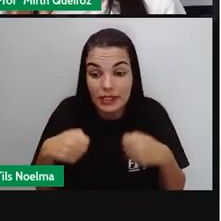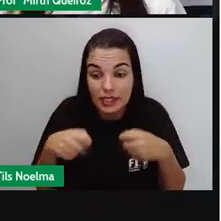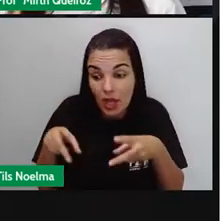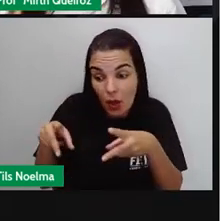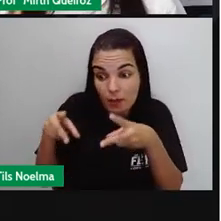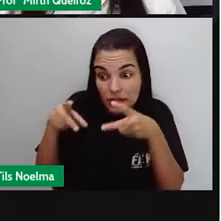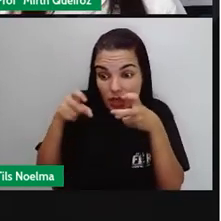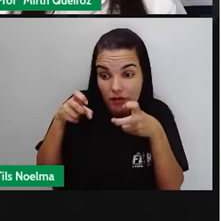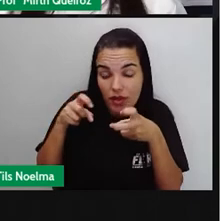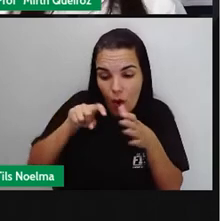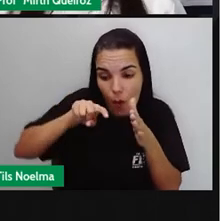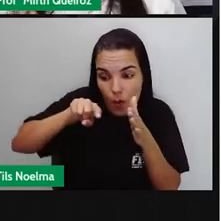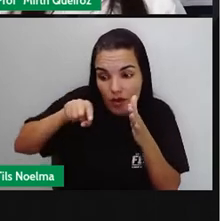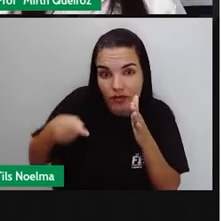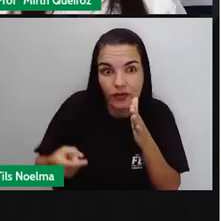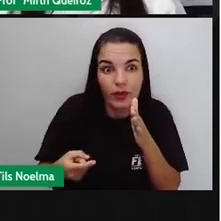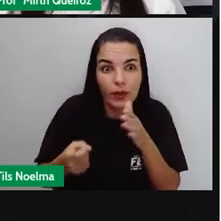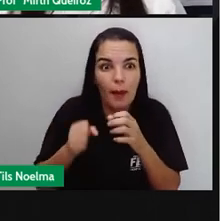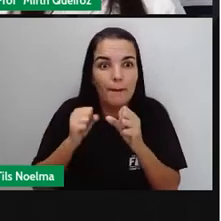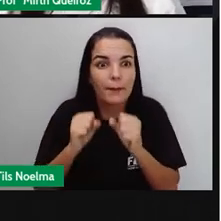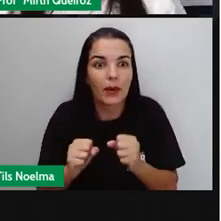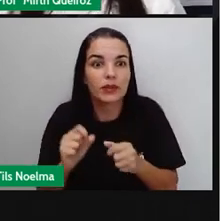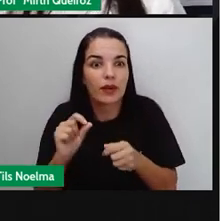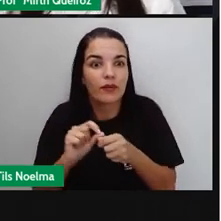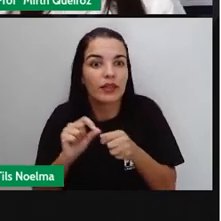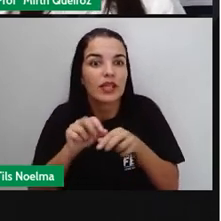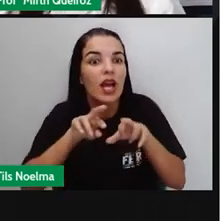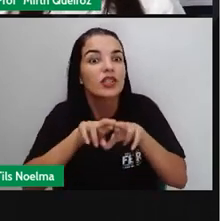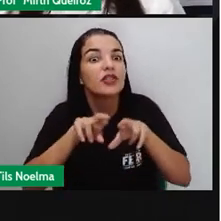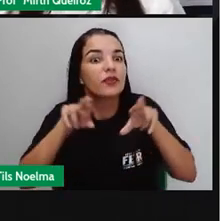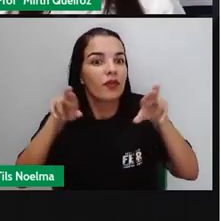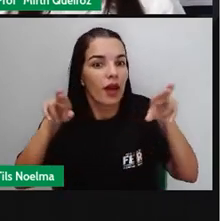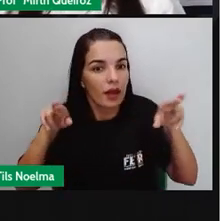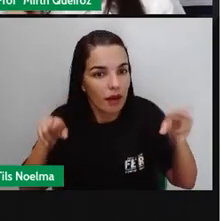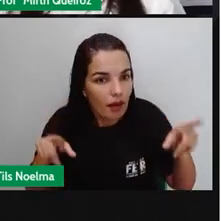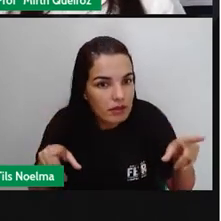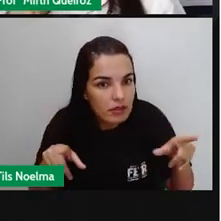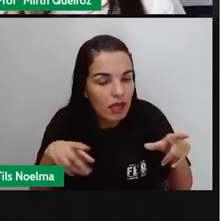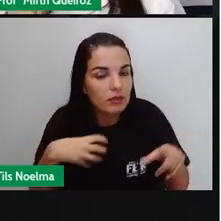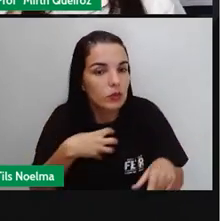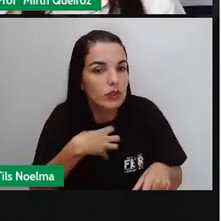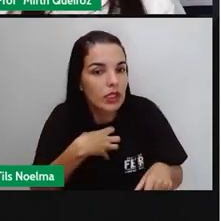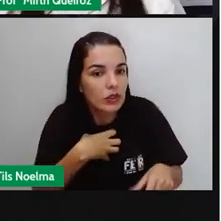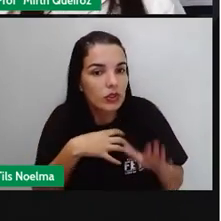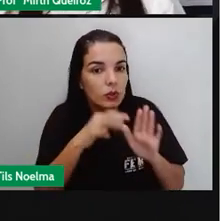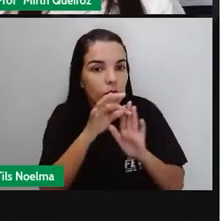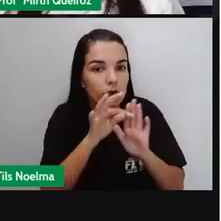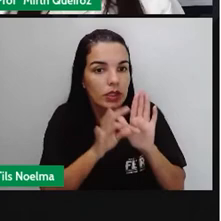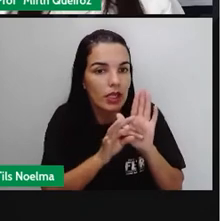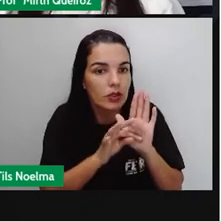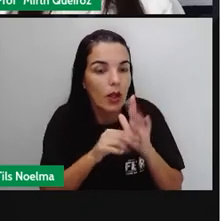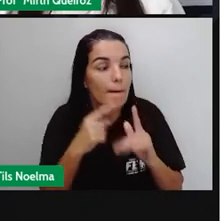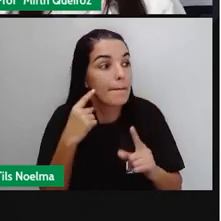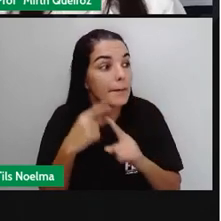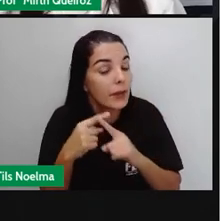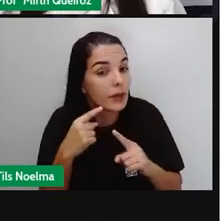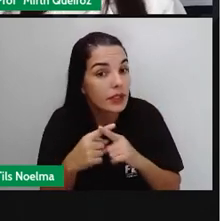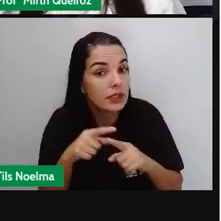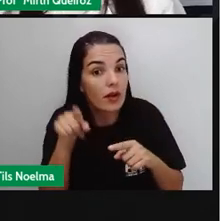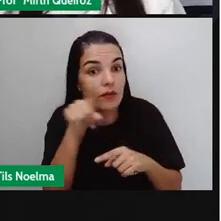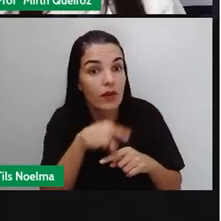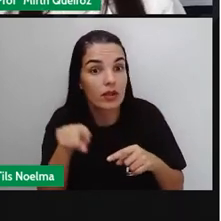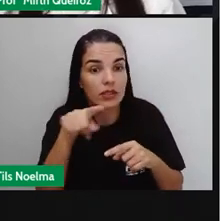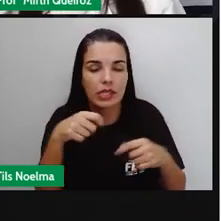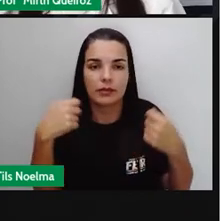uma vírgula faz toda a diferença no sentido do texto? Por isso que vocês devem estar atentos aí na